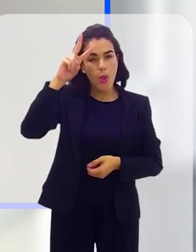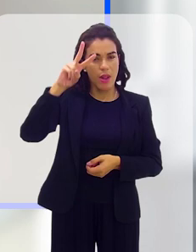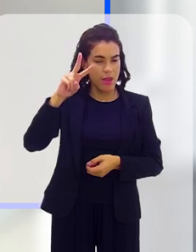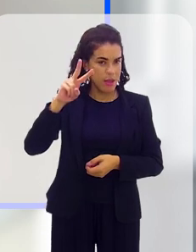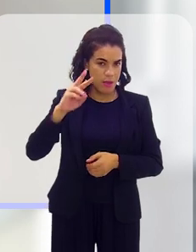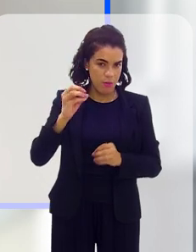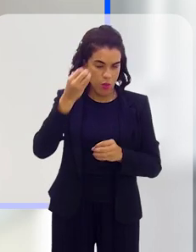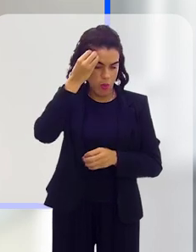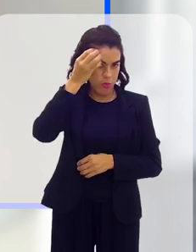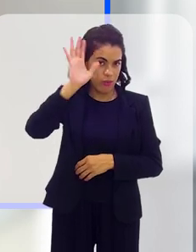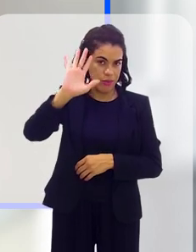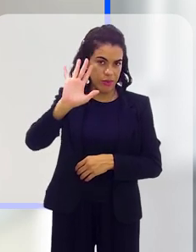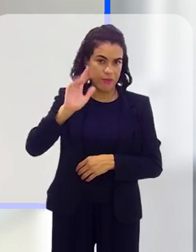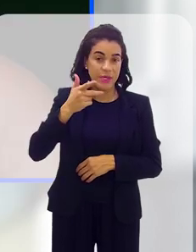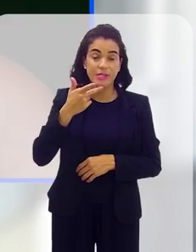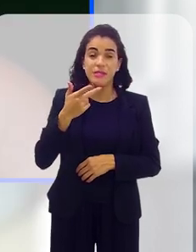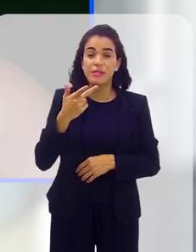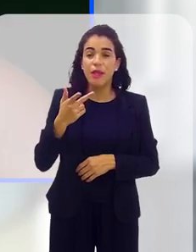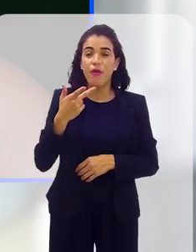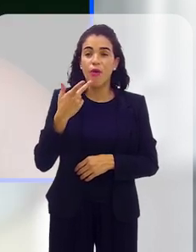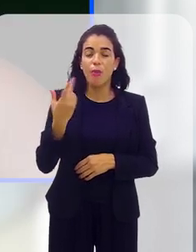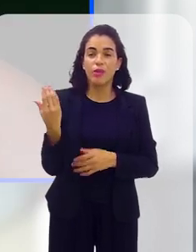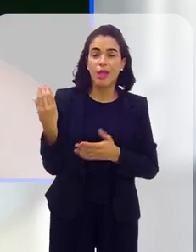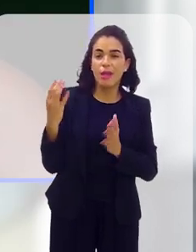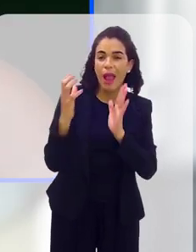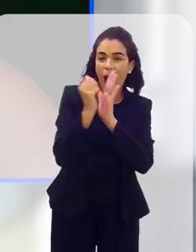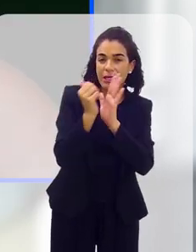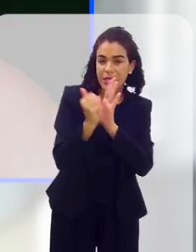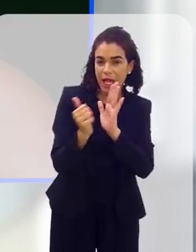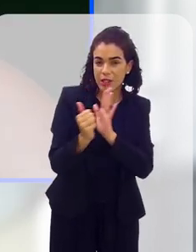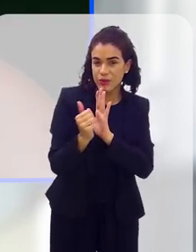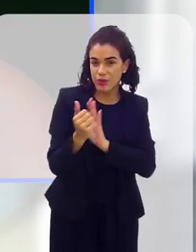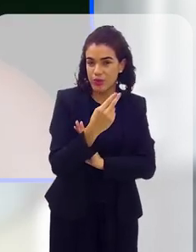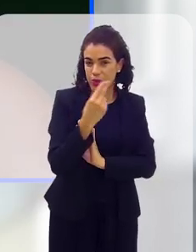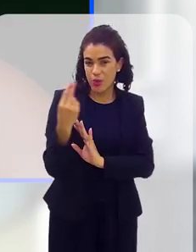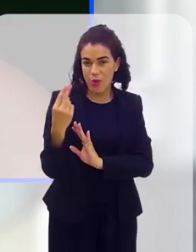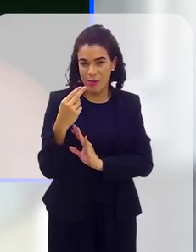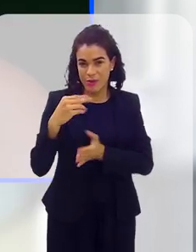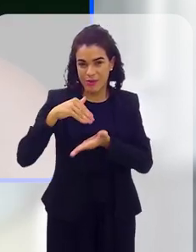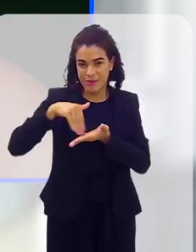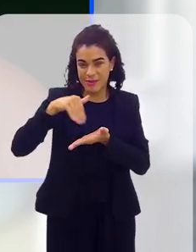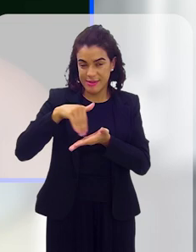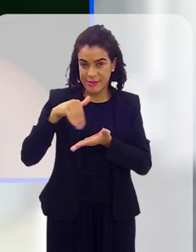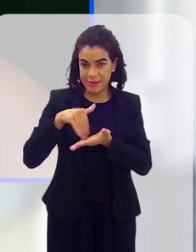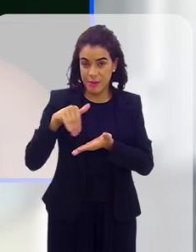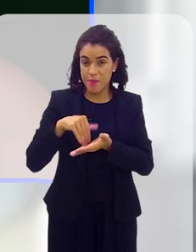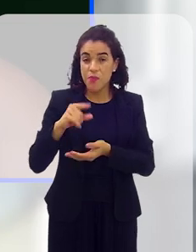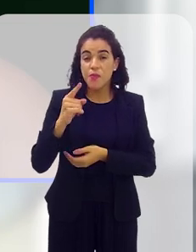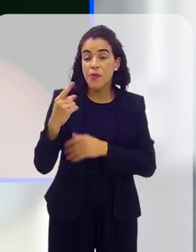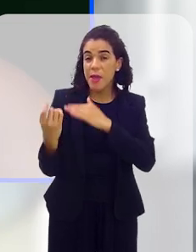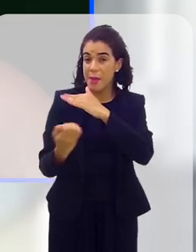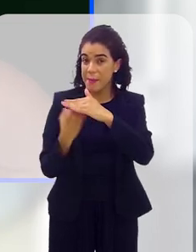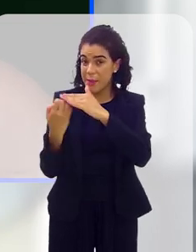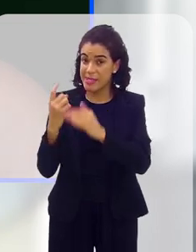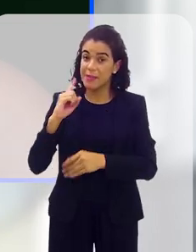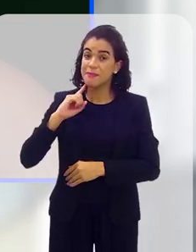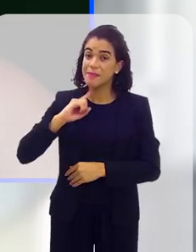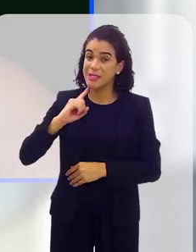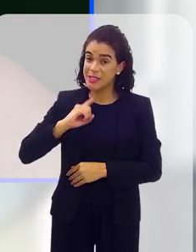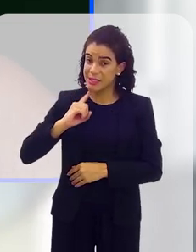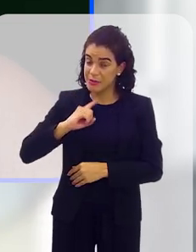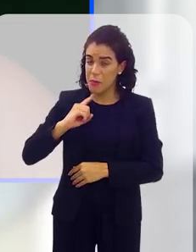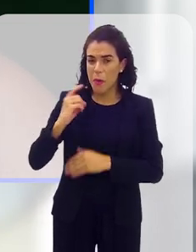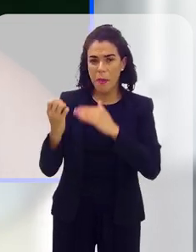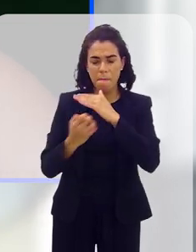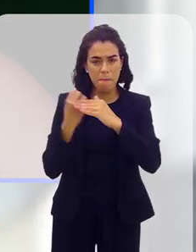eu não me recordo se eu fiz ou coloquei o meu escritório em algum cadastro e veio uma empresa